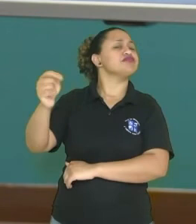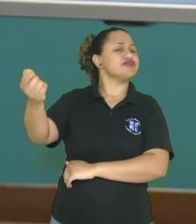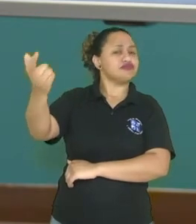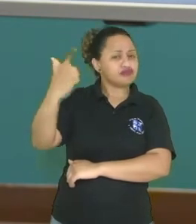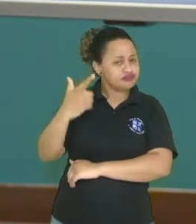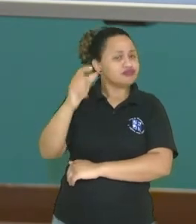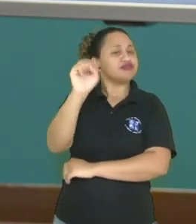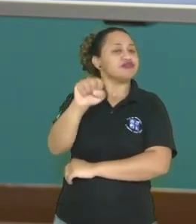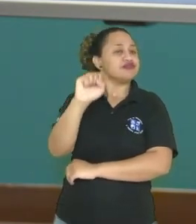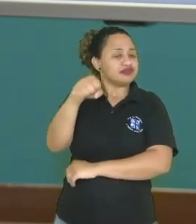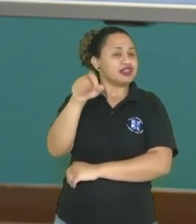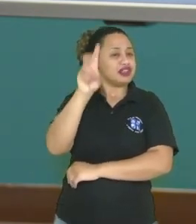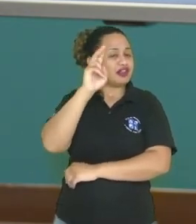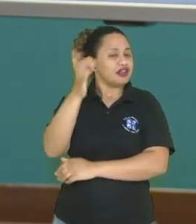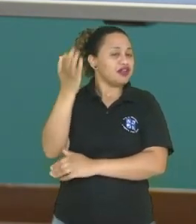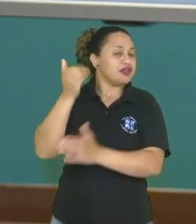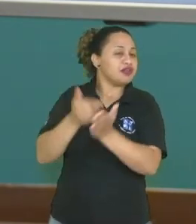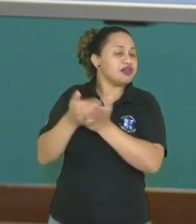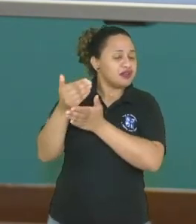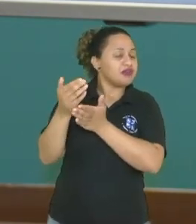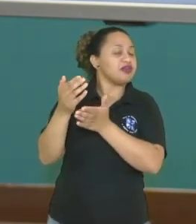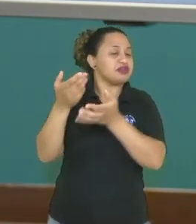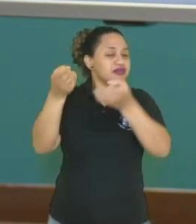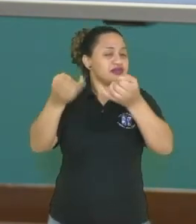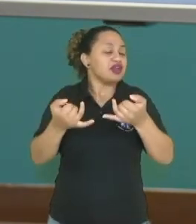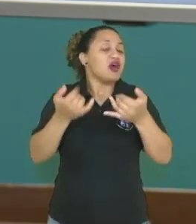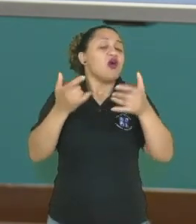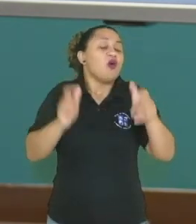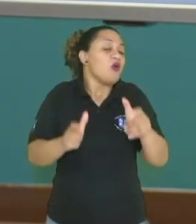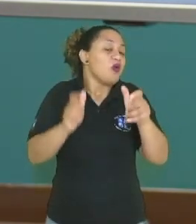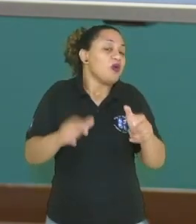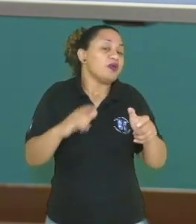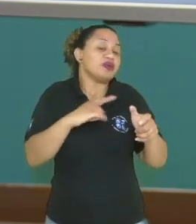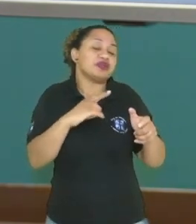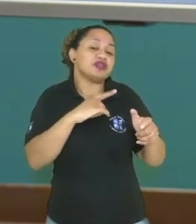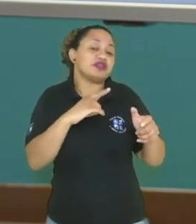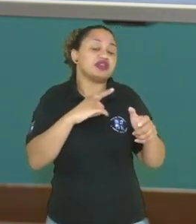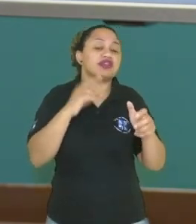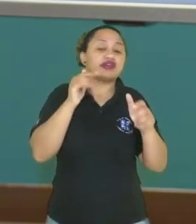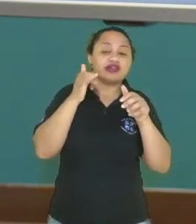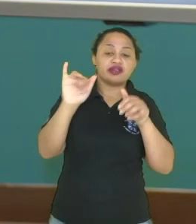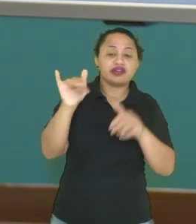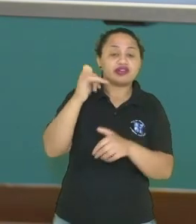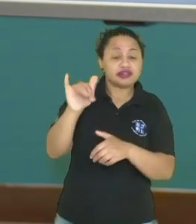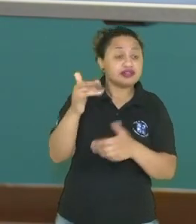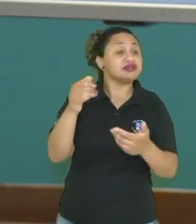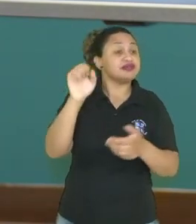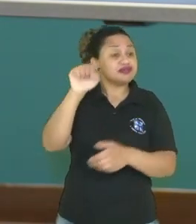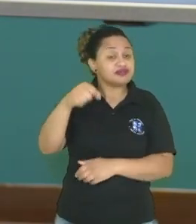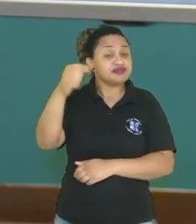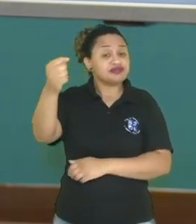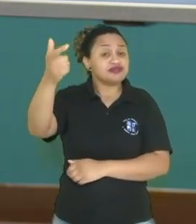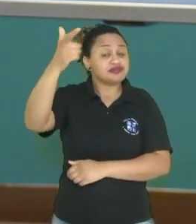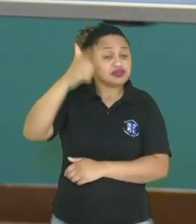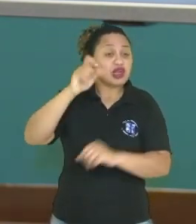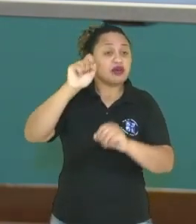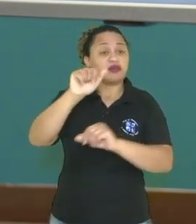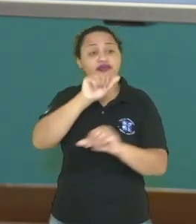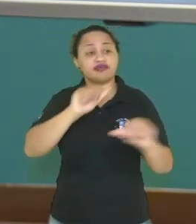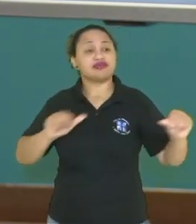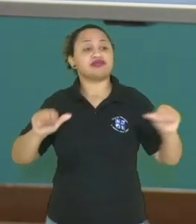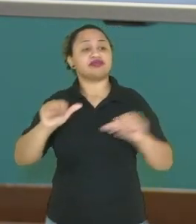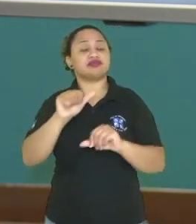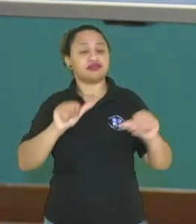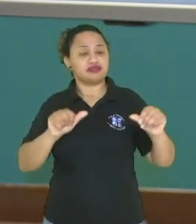Lembra lá no comecinho quando nós falamos das fontes, né? Que nós mencionamos a energia solar? Exatamente. Ela pode ser convertida